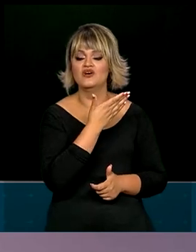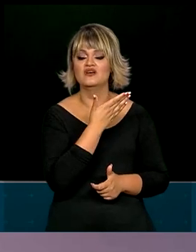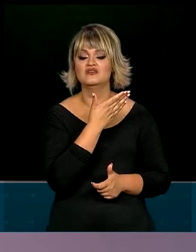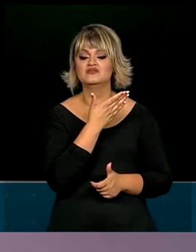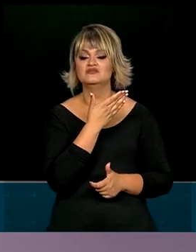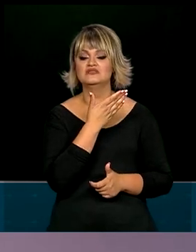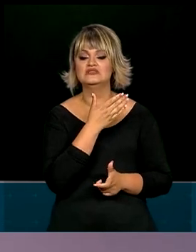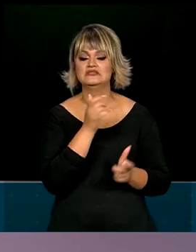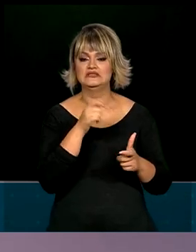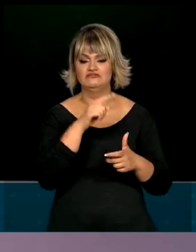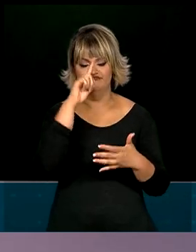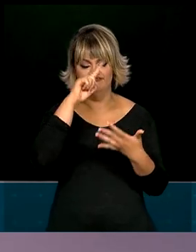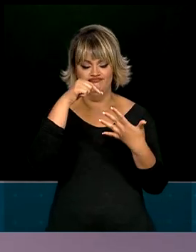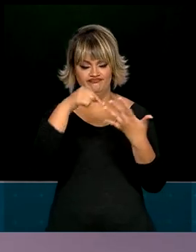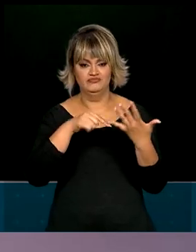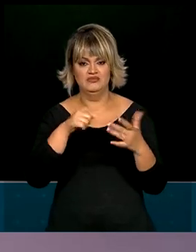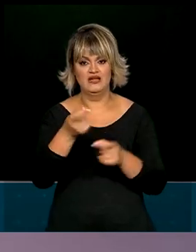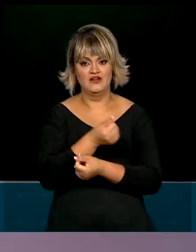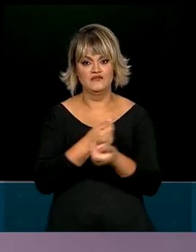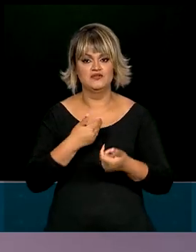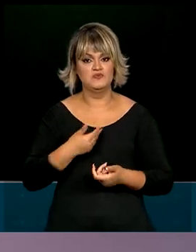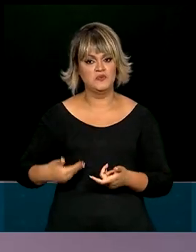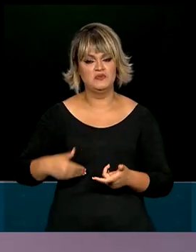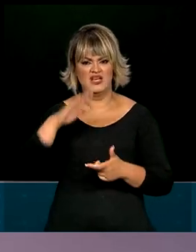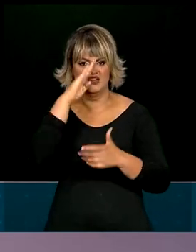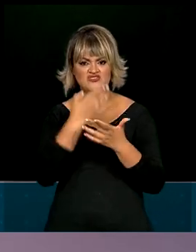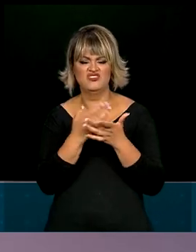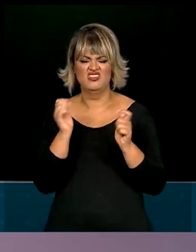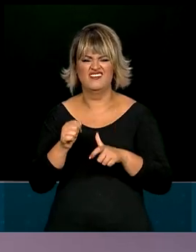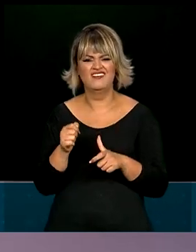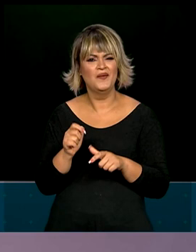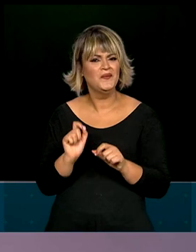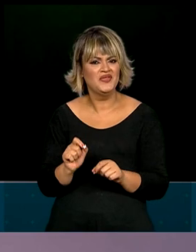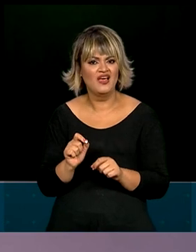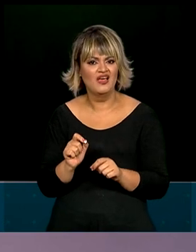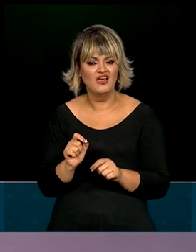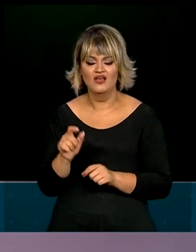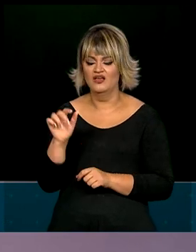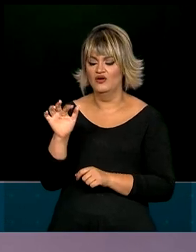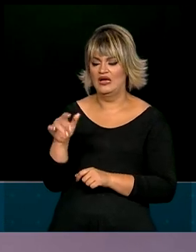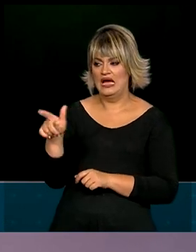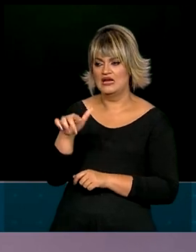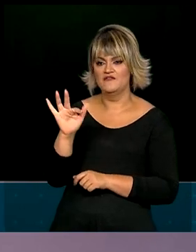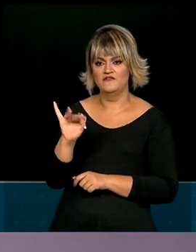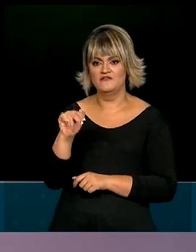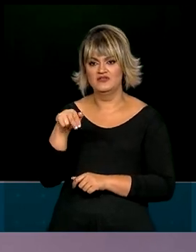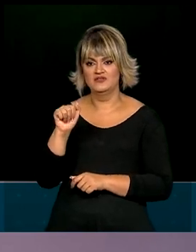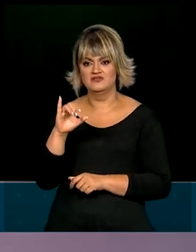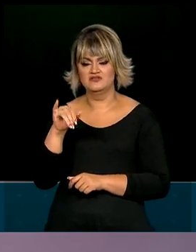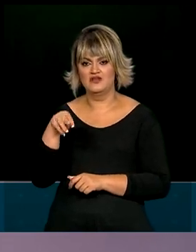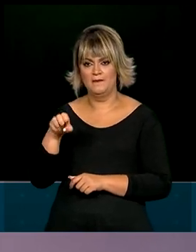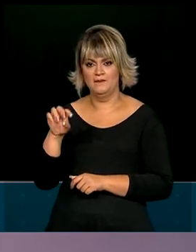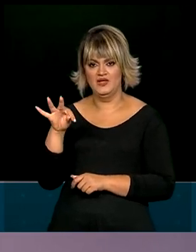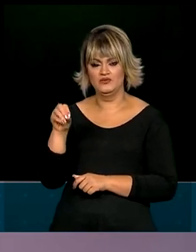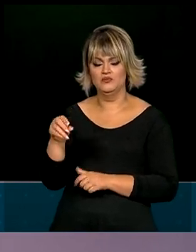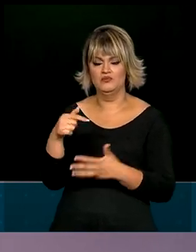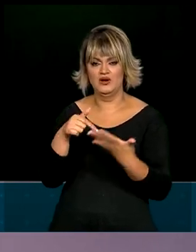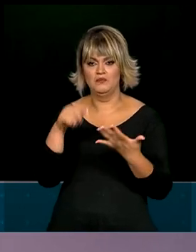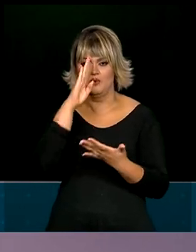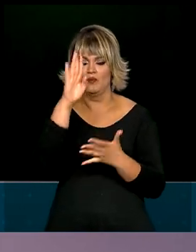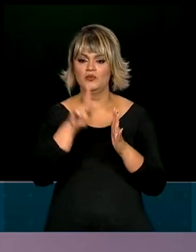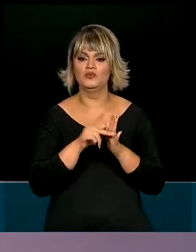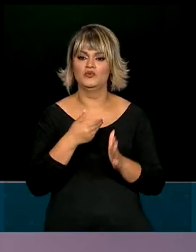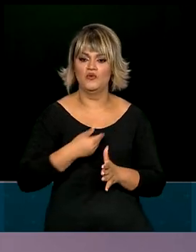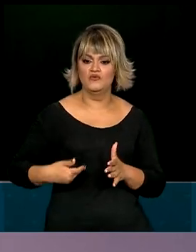sustentabilidade das finanças públicas. O que significa isso? O financiamento dos programas prioritários do governo